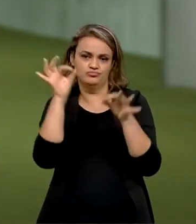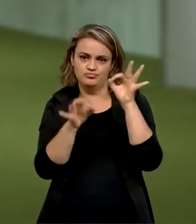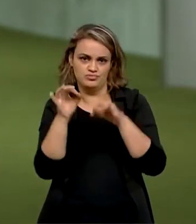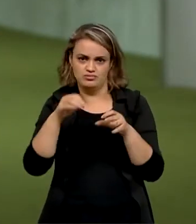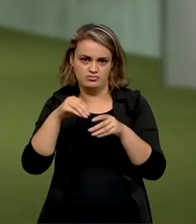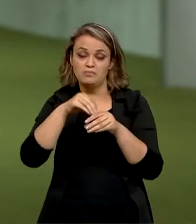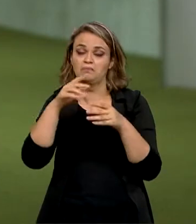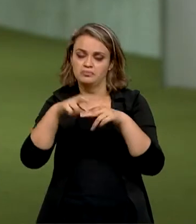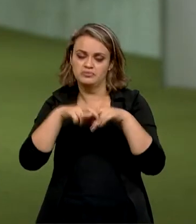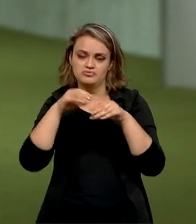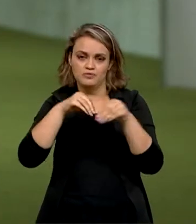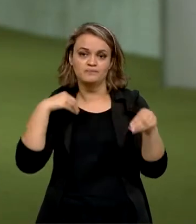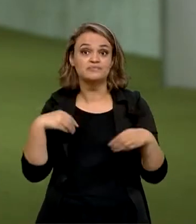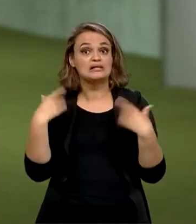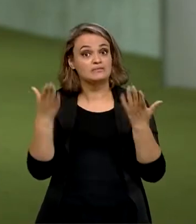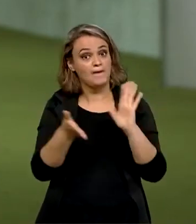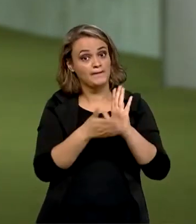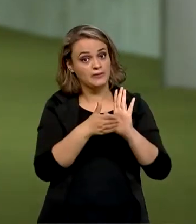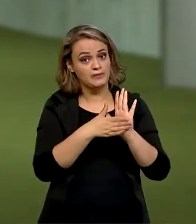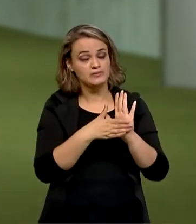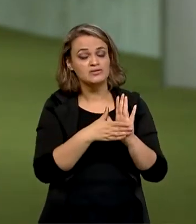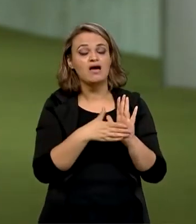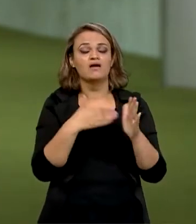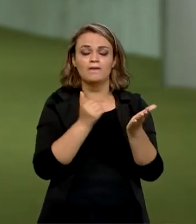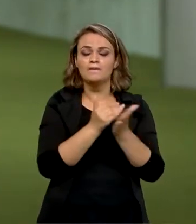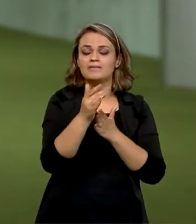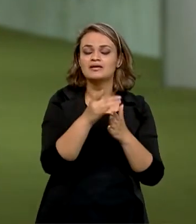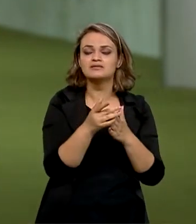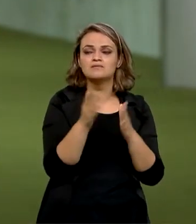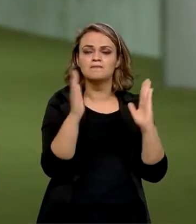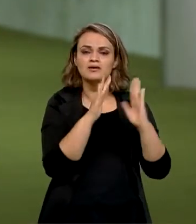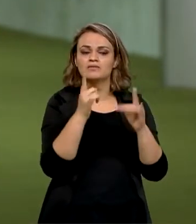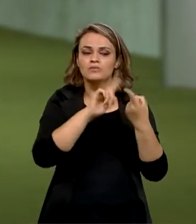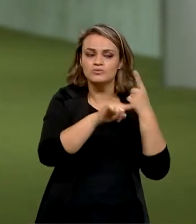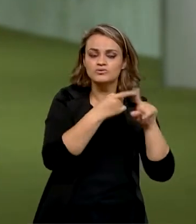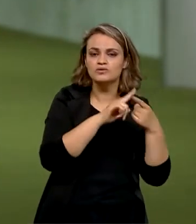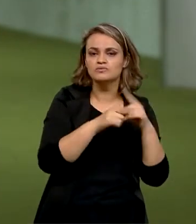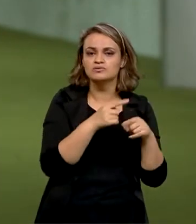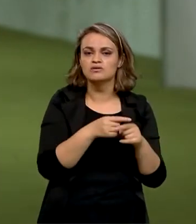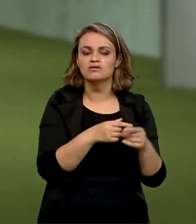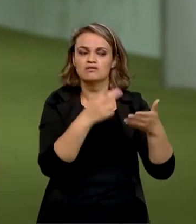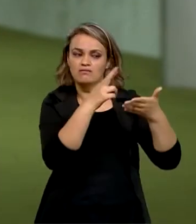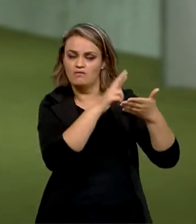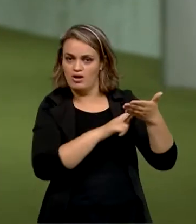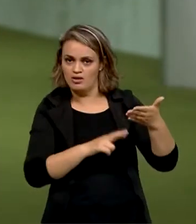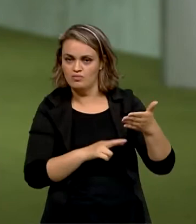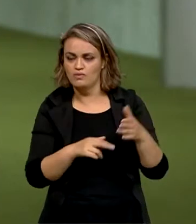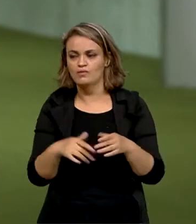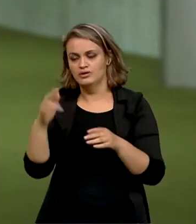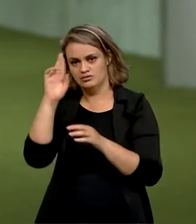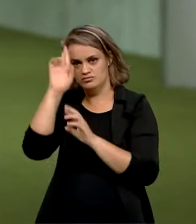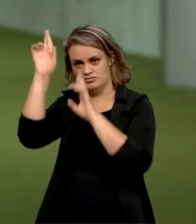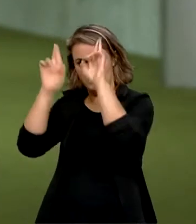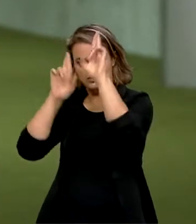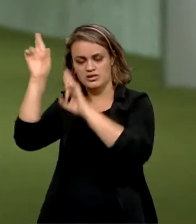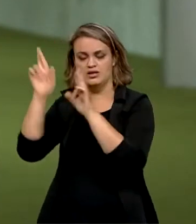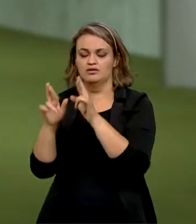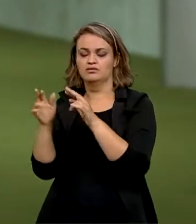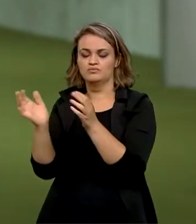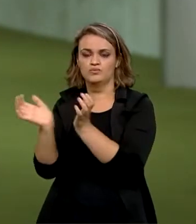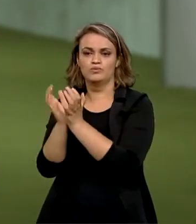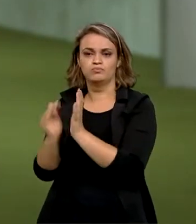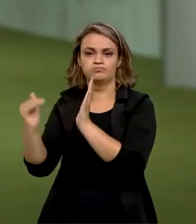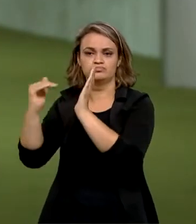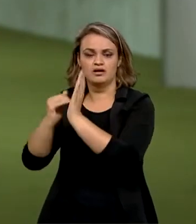proposta é que, de agora em diante, seja iniciada uma nova rodada de negociações entre o relator e os líderes partidários, tanto da